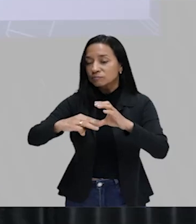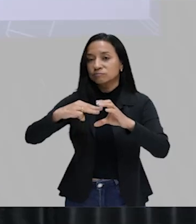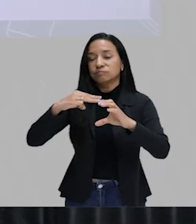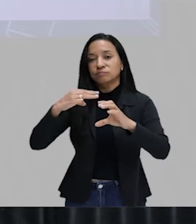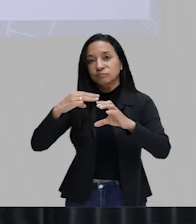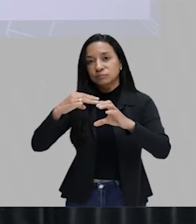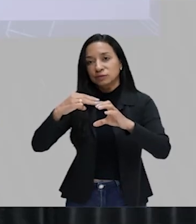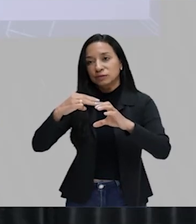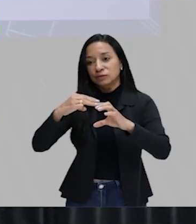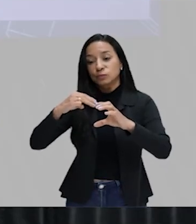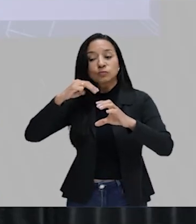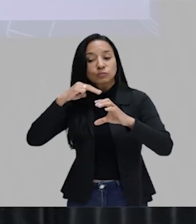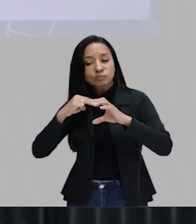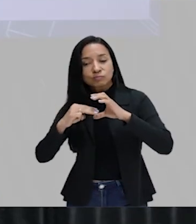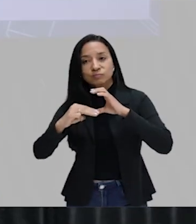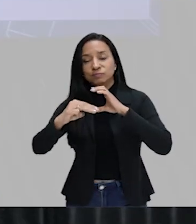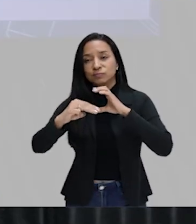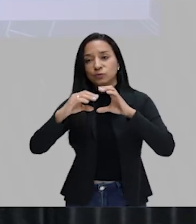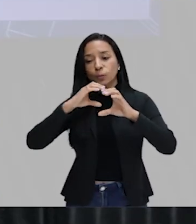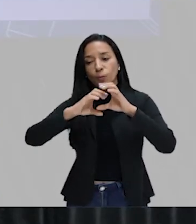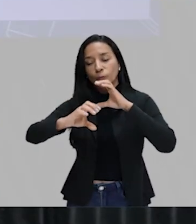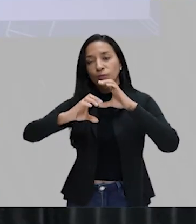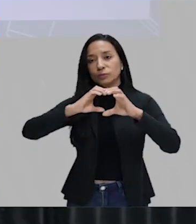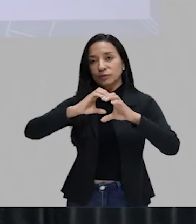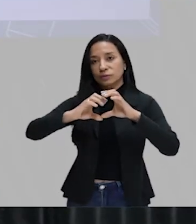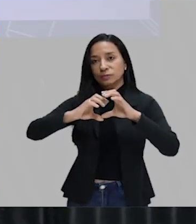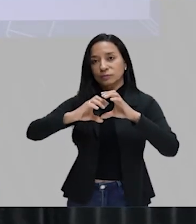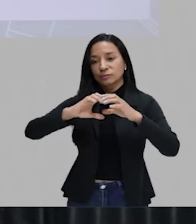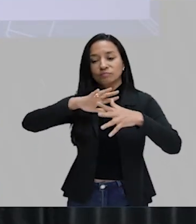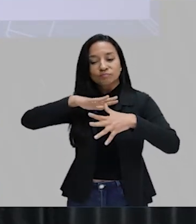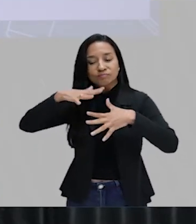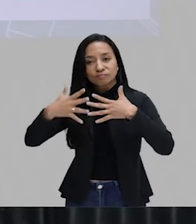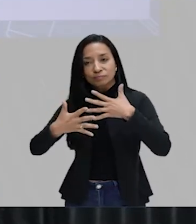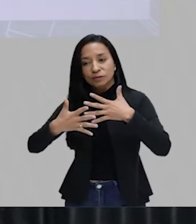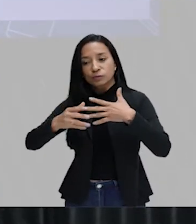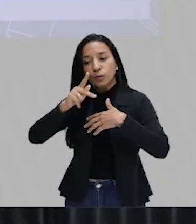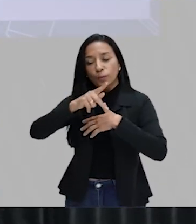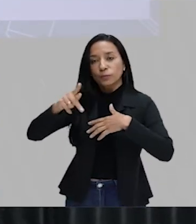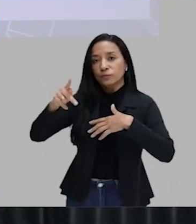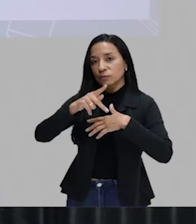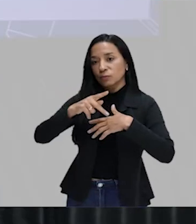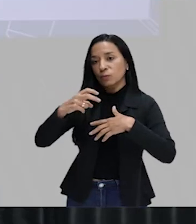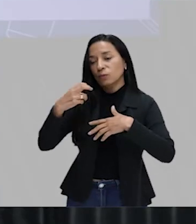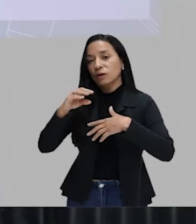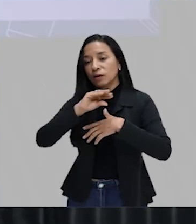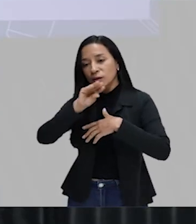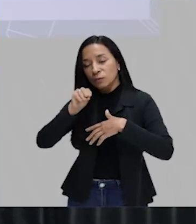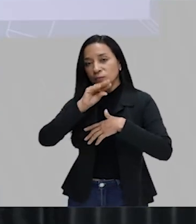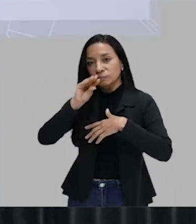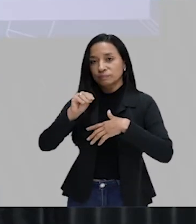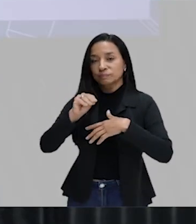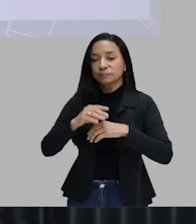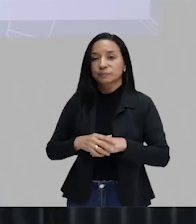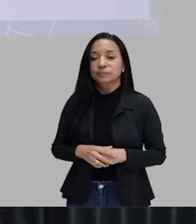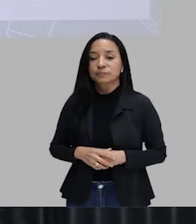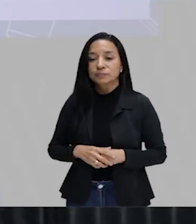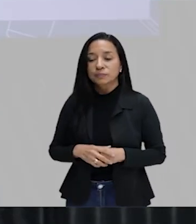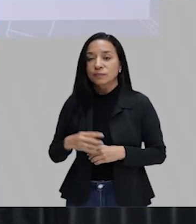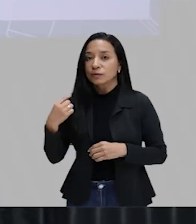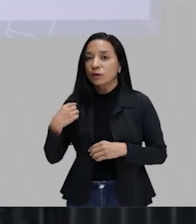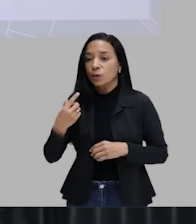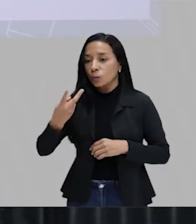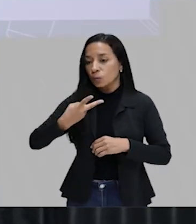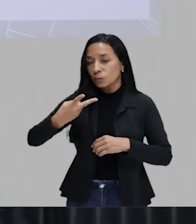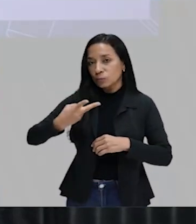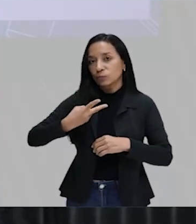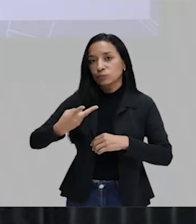somos os interlocutores. Ela, eu e vocês. Os interlocutores. Nós estamos passando